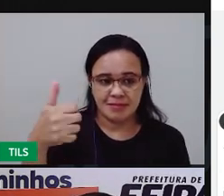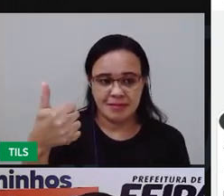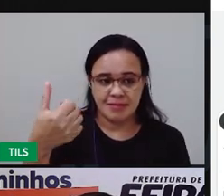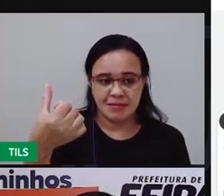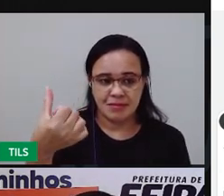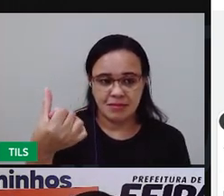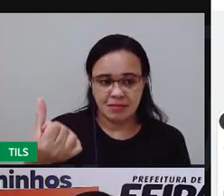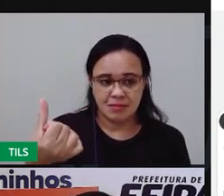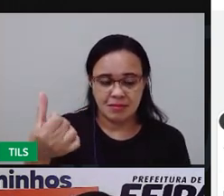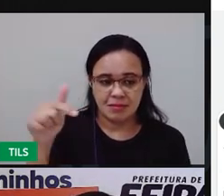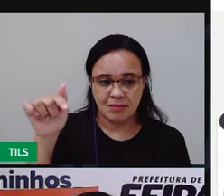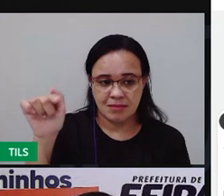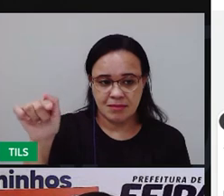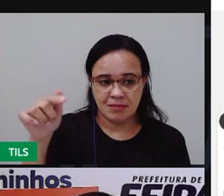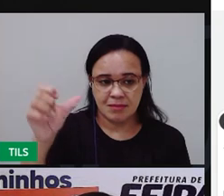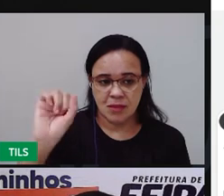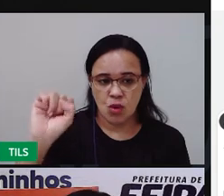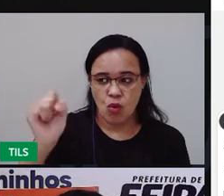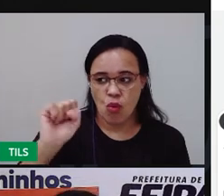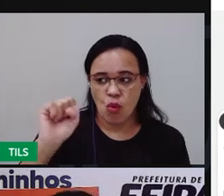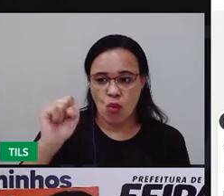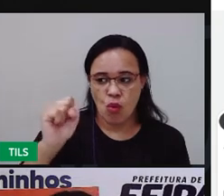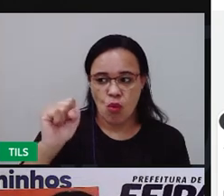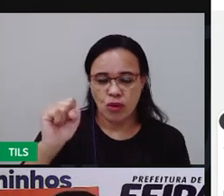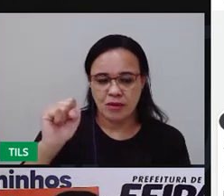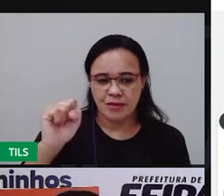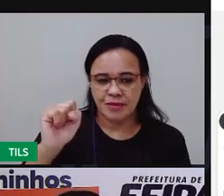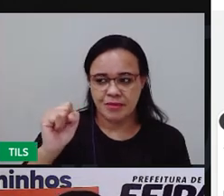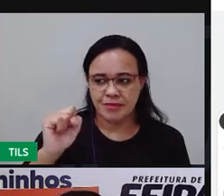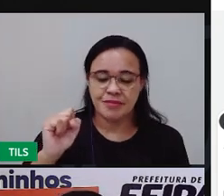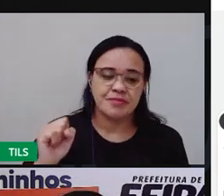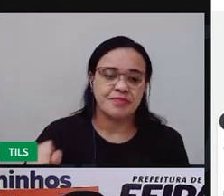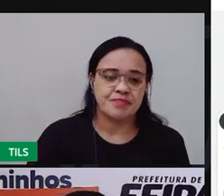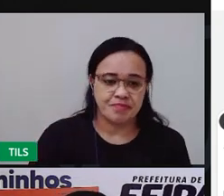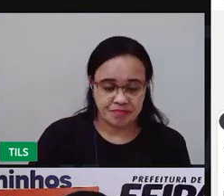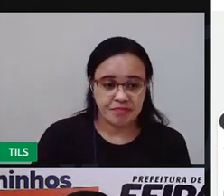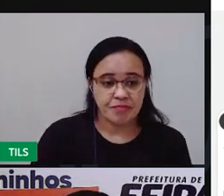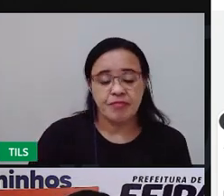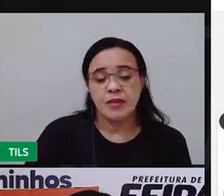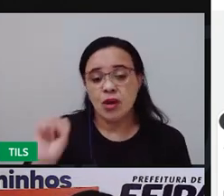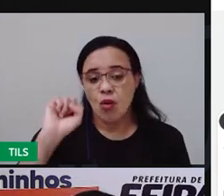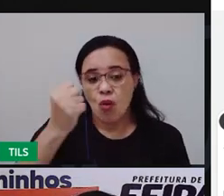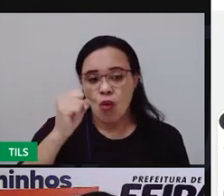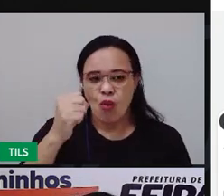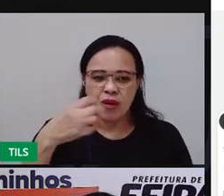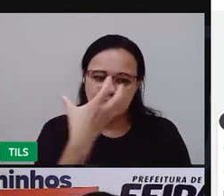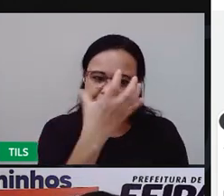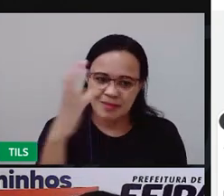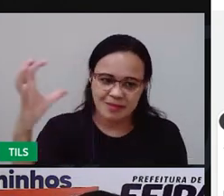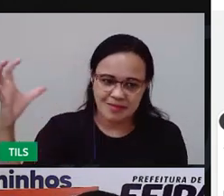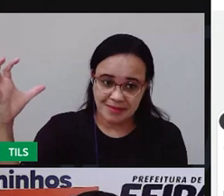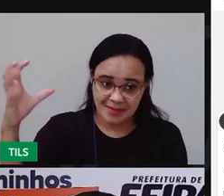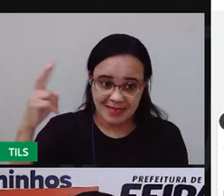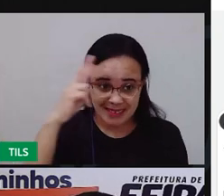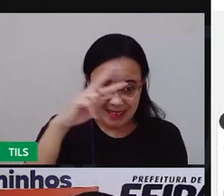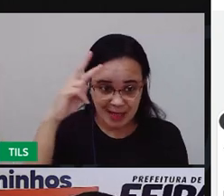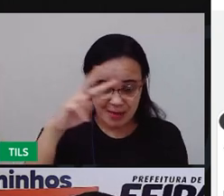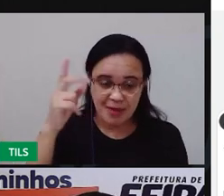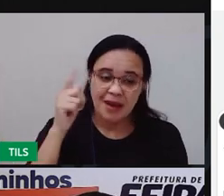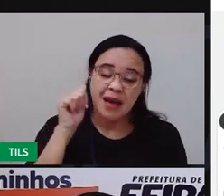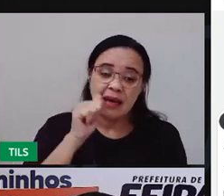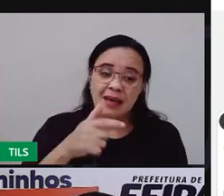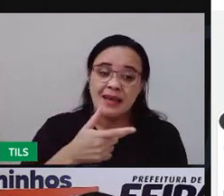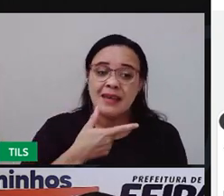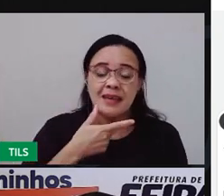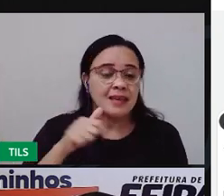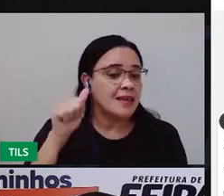Sete. Oito. Oito. Então, vamos fazer de conta que aqui são os oito cactos que a mãe de Lucas comprou.